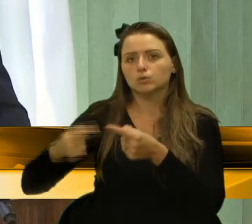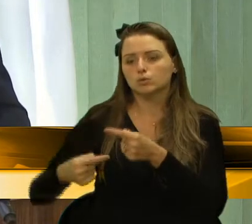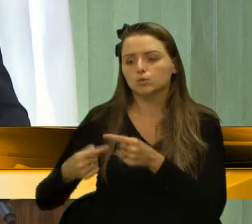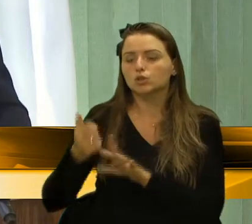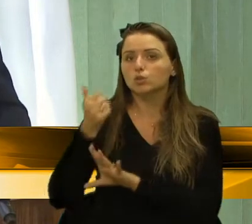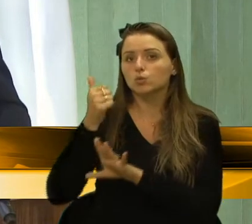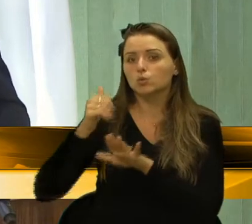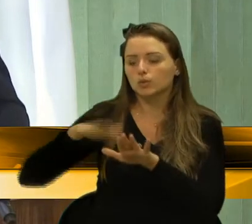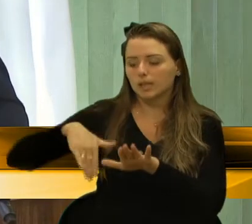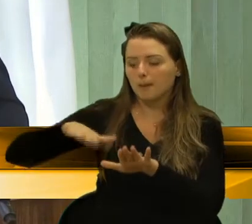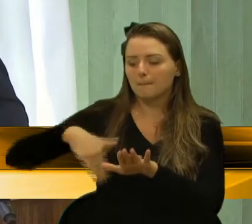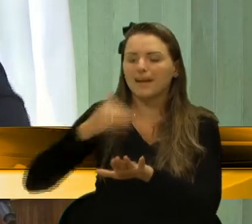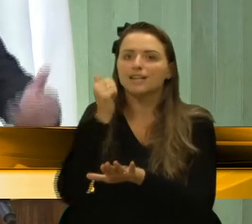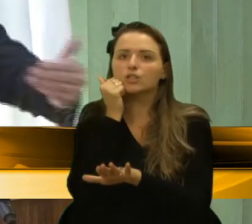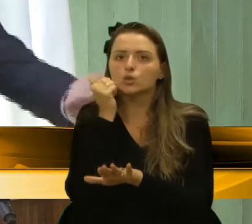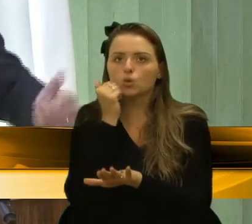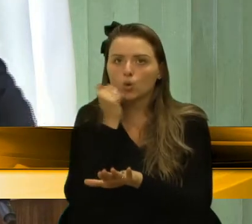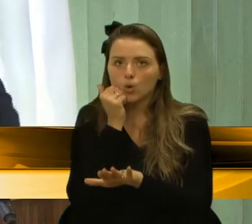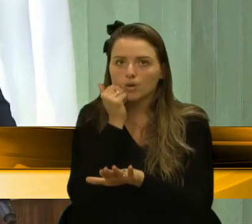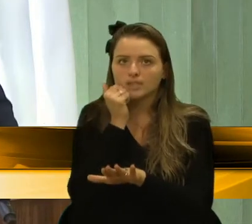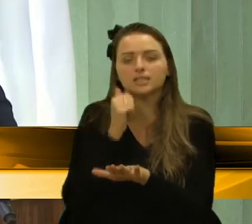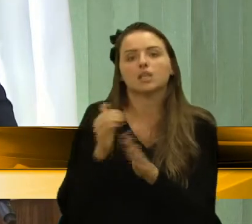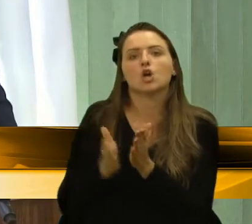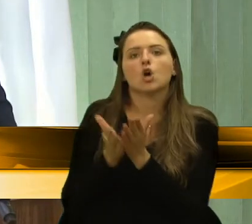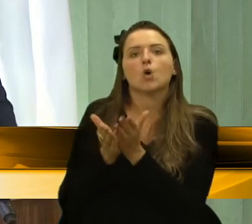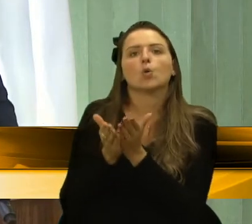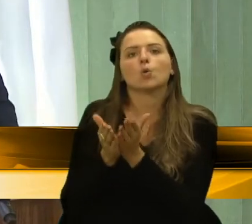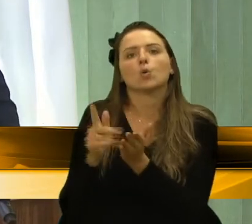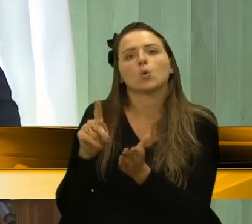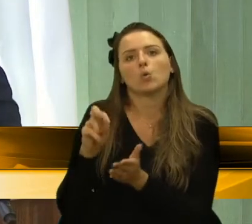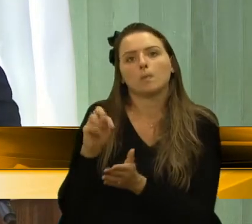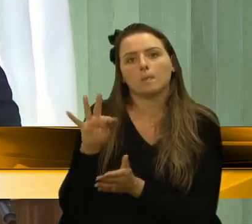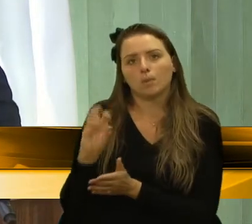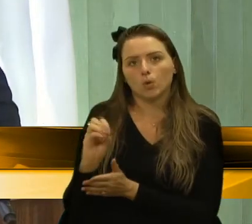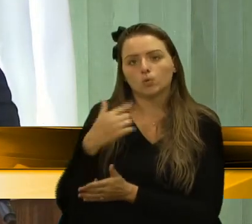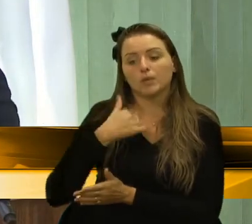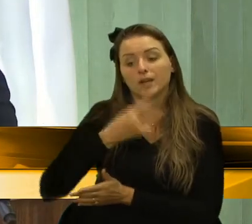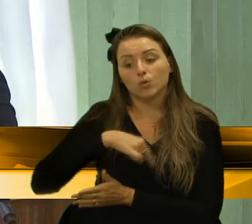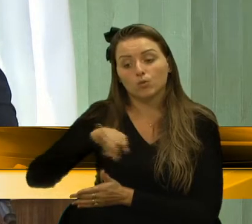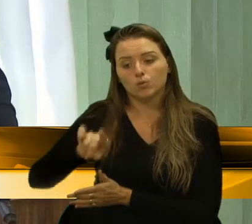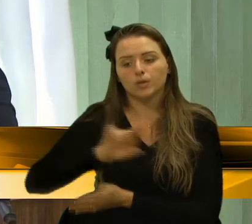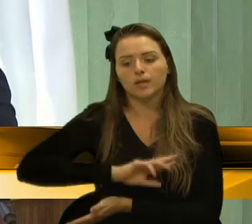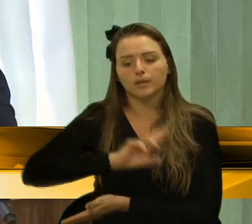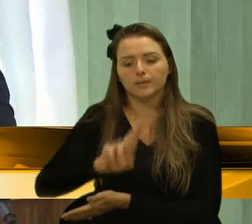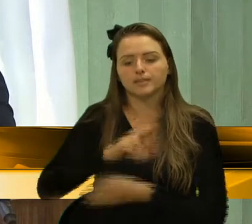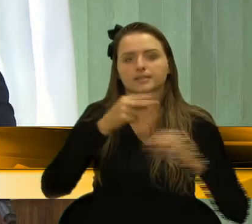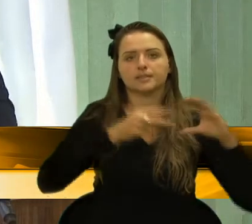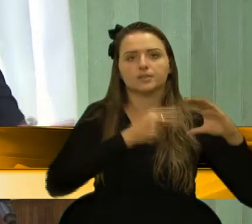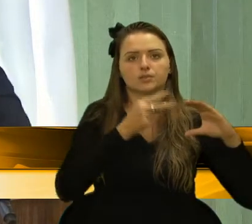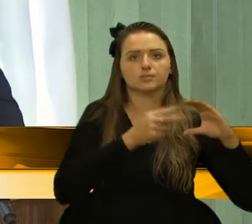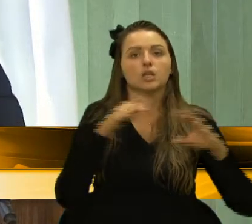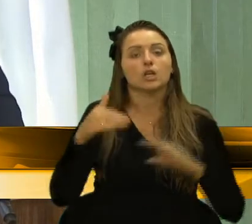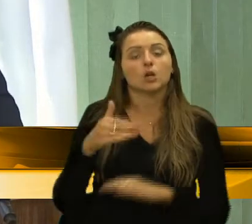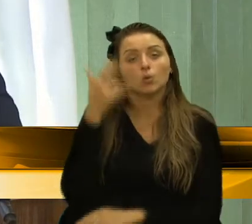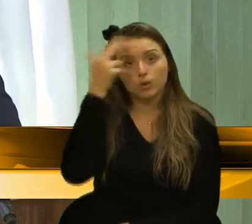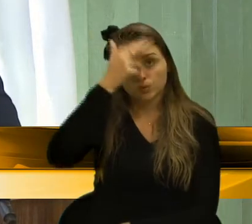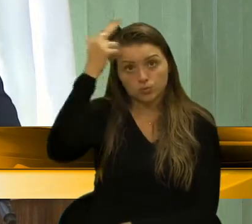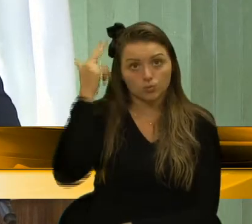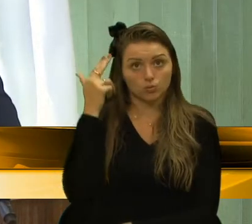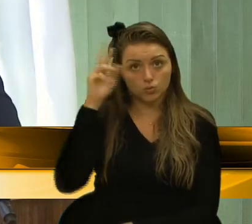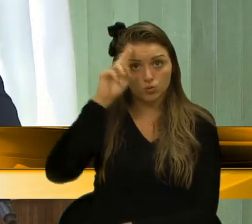de Arroio de Sal. e eu estive lá representando e falando em nome desta Casa. Quando o prefeito Cassina